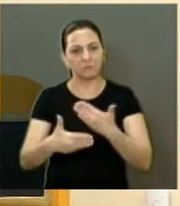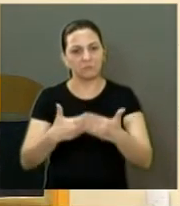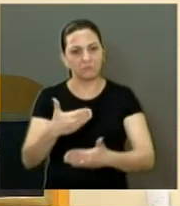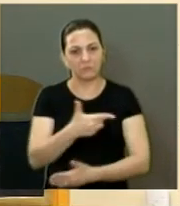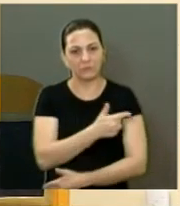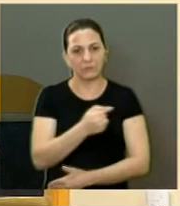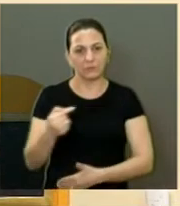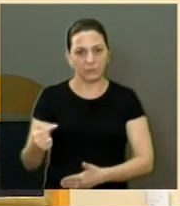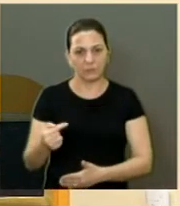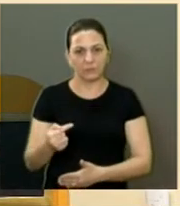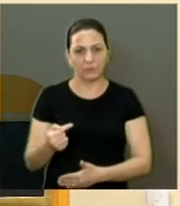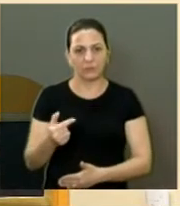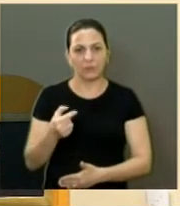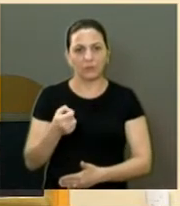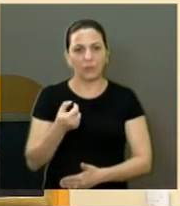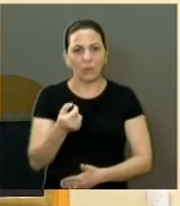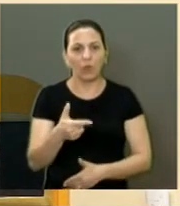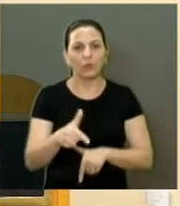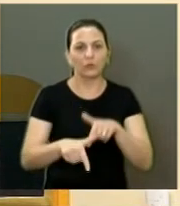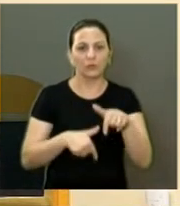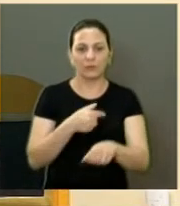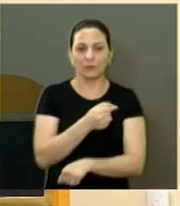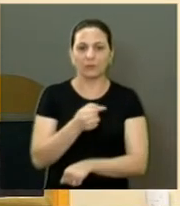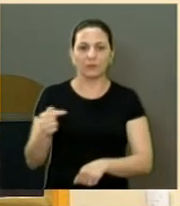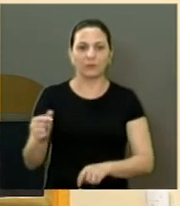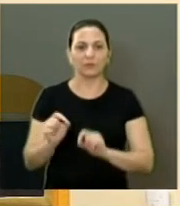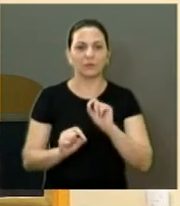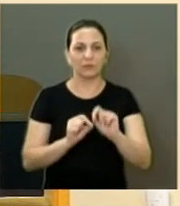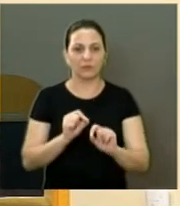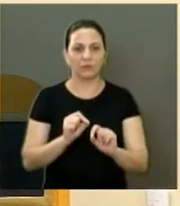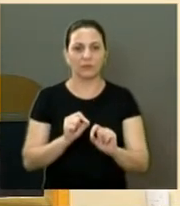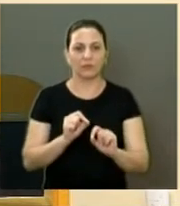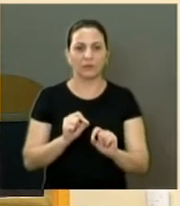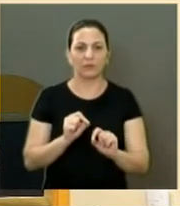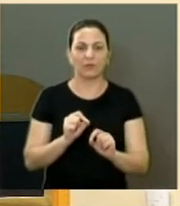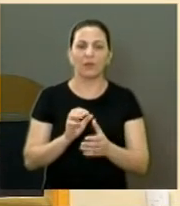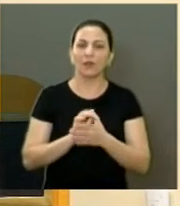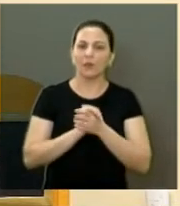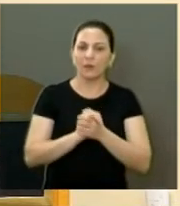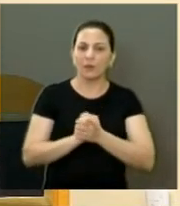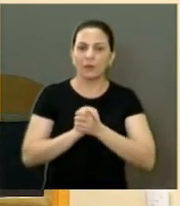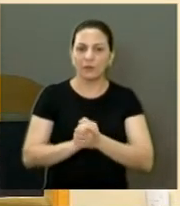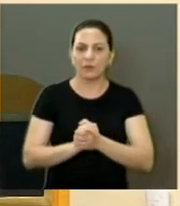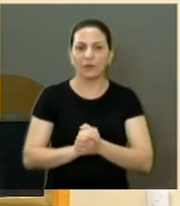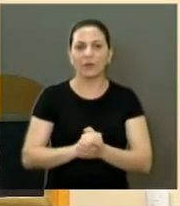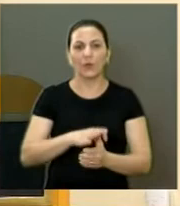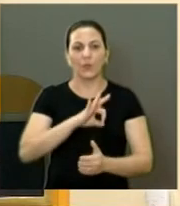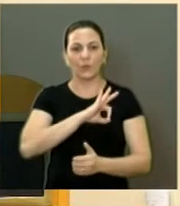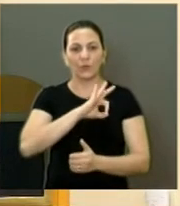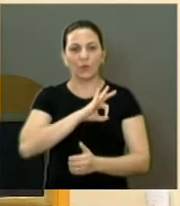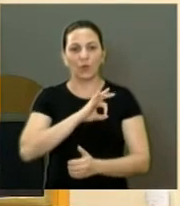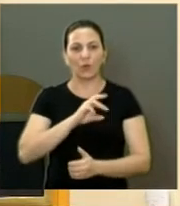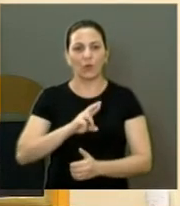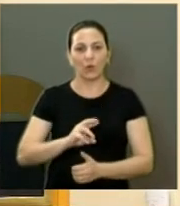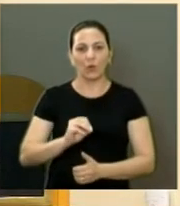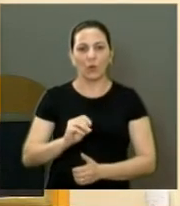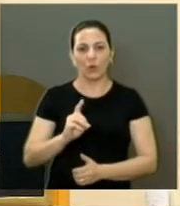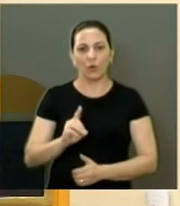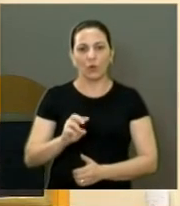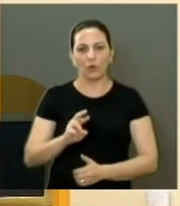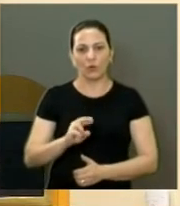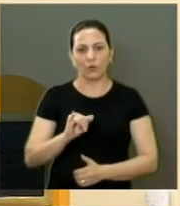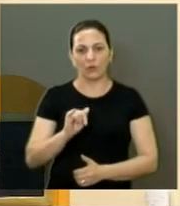semana, um dos poucos trabalhos que eu realizei essa semana. E também quero cumprimentar aqui o Cabo Rodrigues, que mesmo